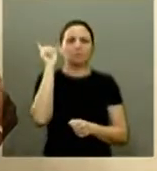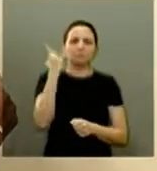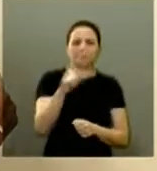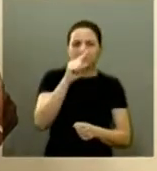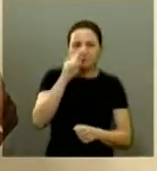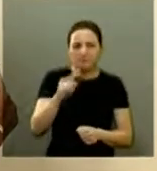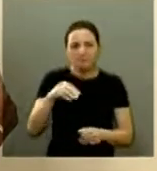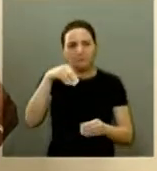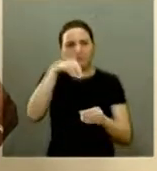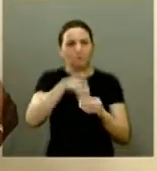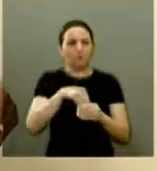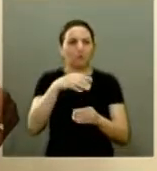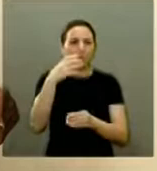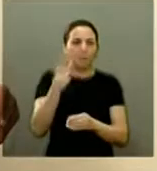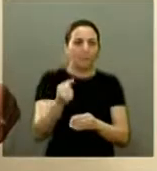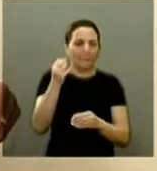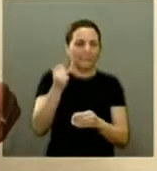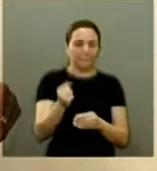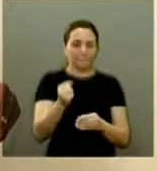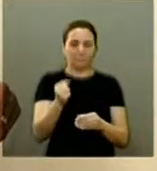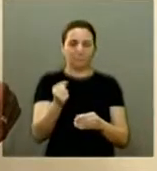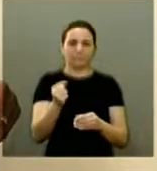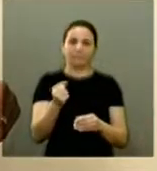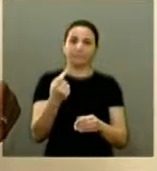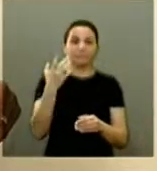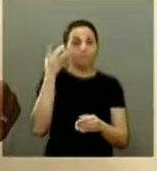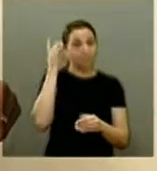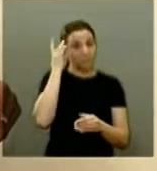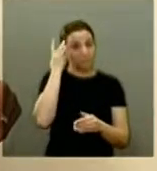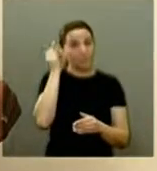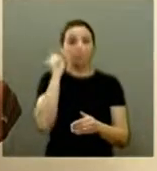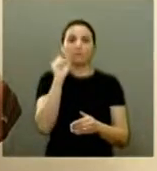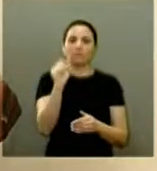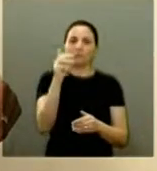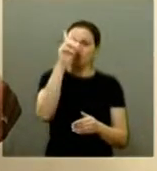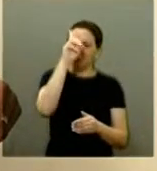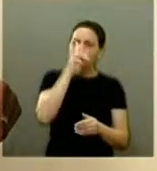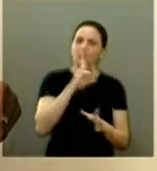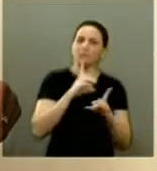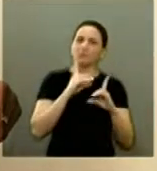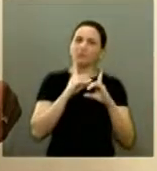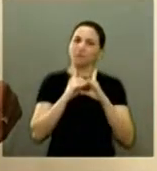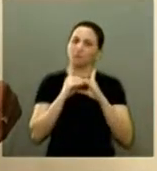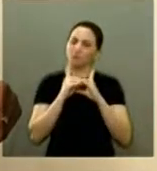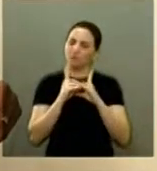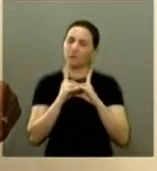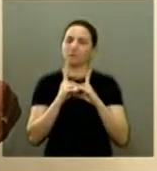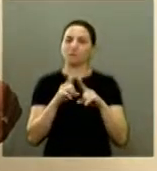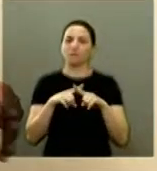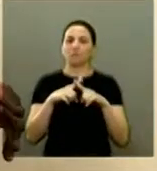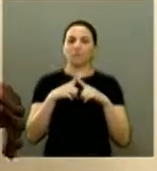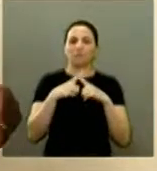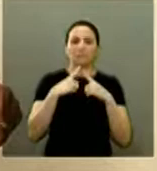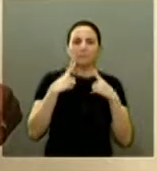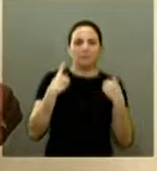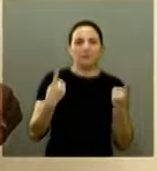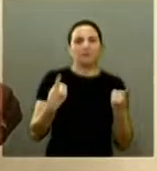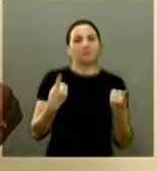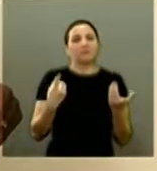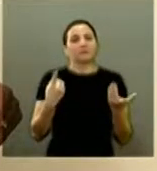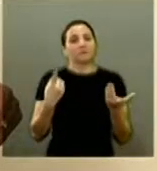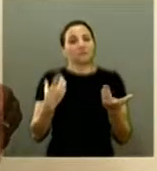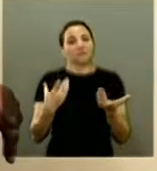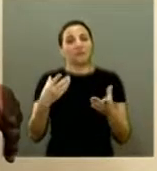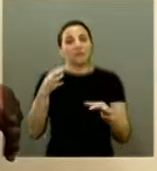ou votar em branco eu acho que isso daí é um direito democrático sim é democrático porque a